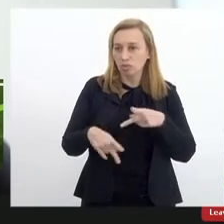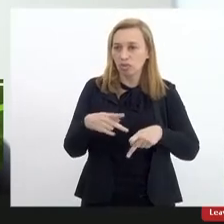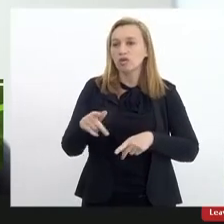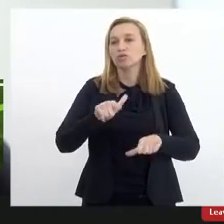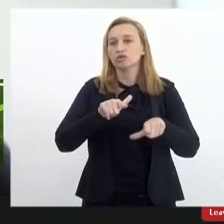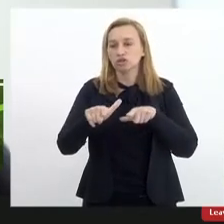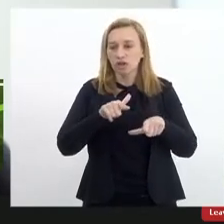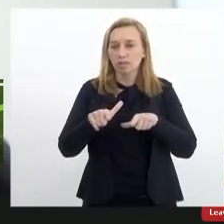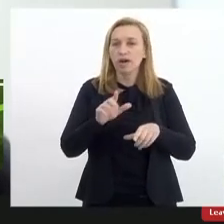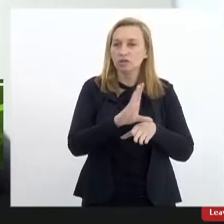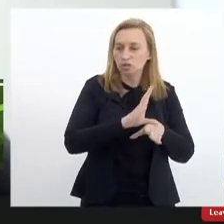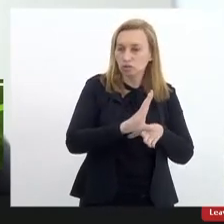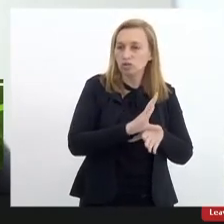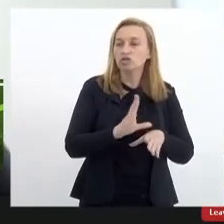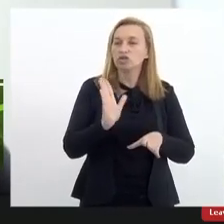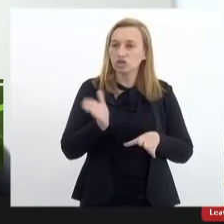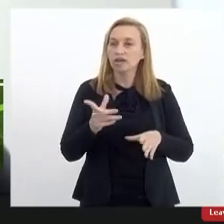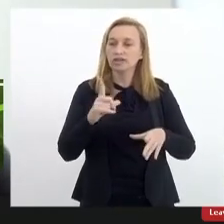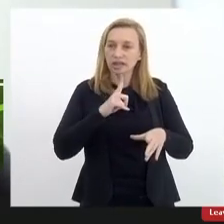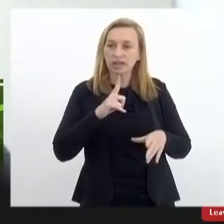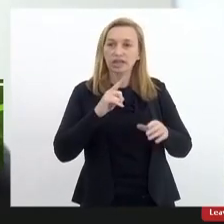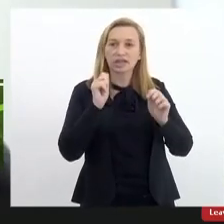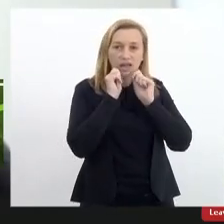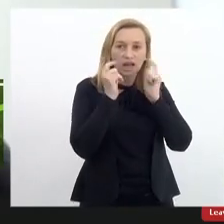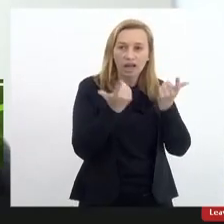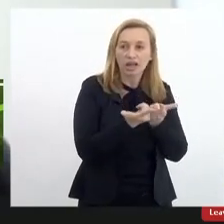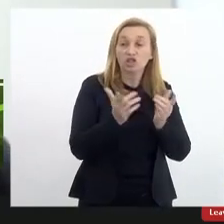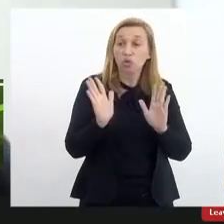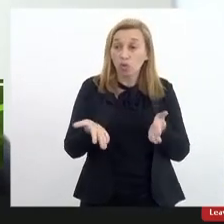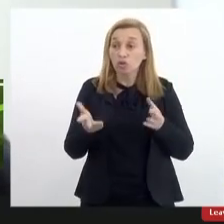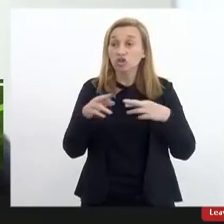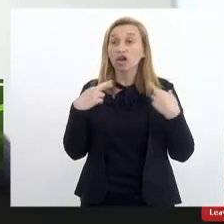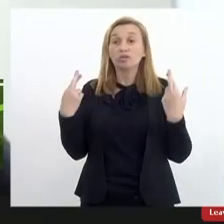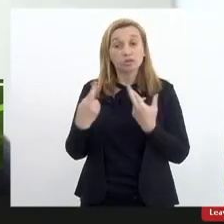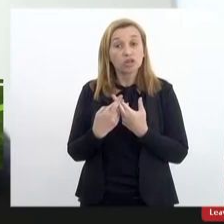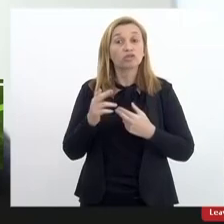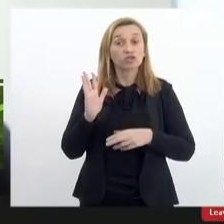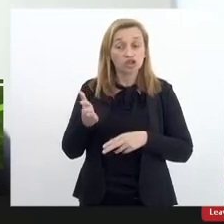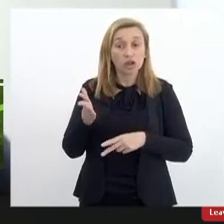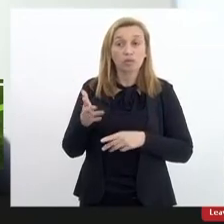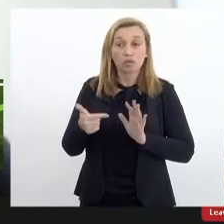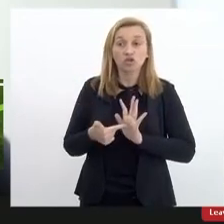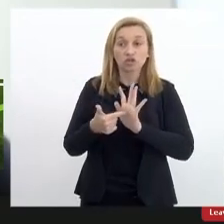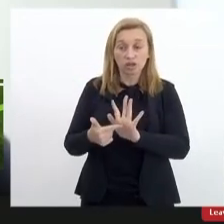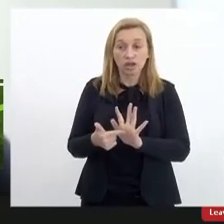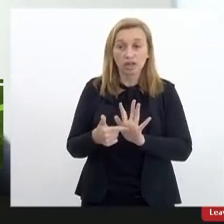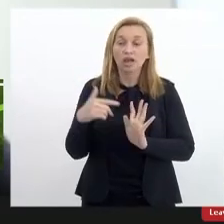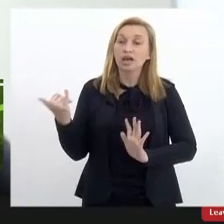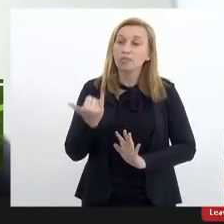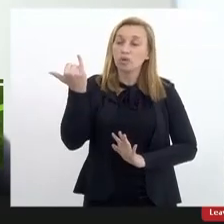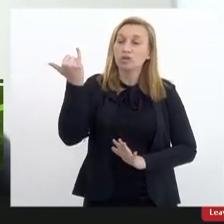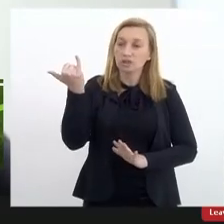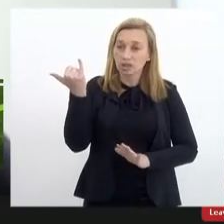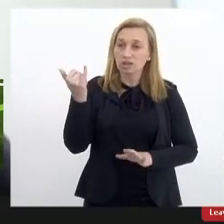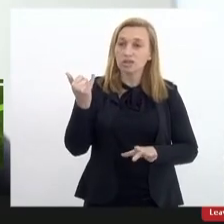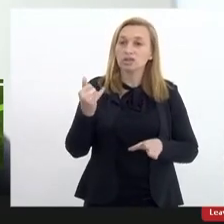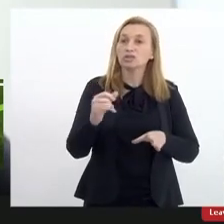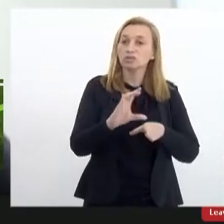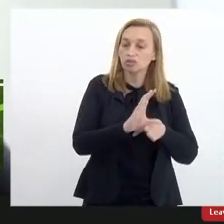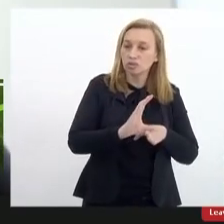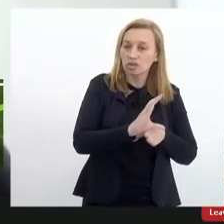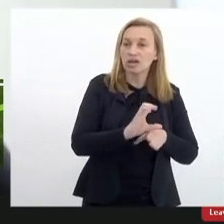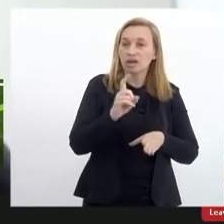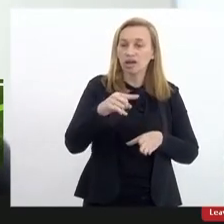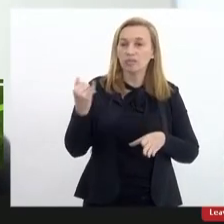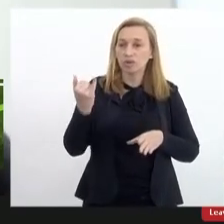trabalhos do conselho assim como já existe na LERJ nessa reunião hoje está sendo também transmitida pela importância do conselho a gente não tem dúvidas que seria